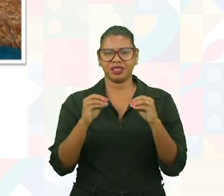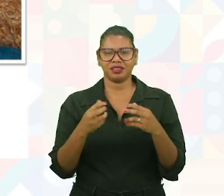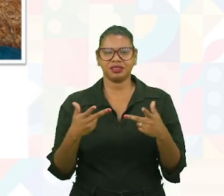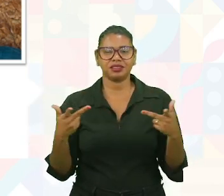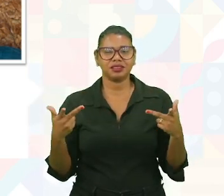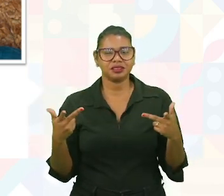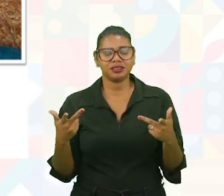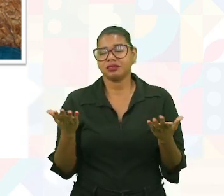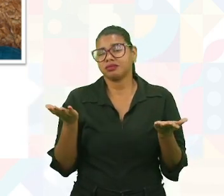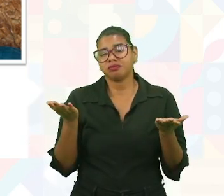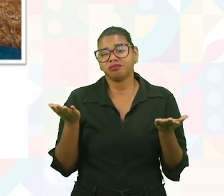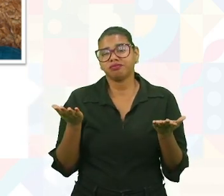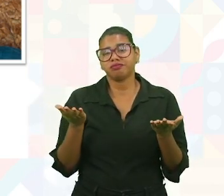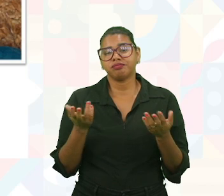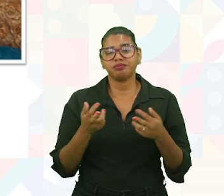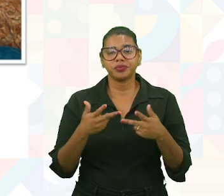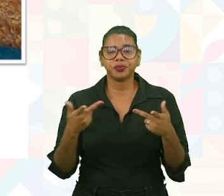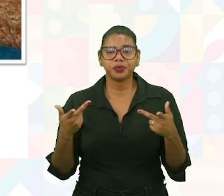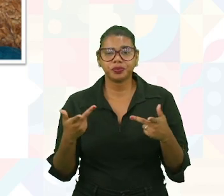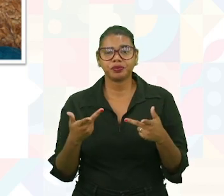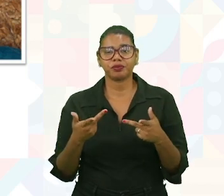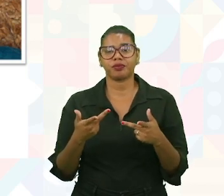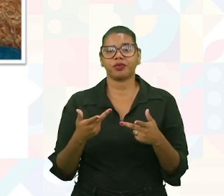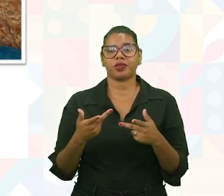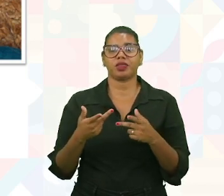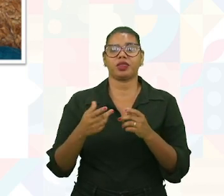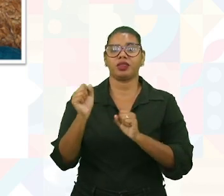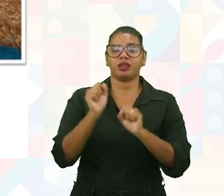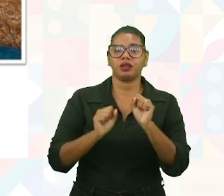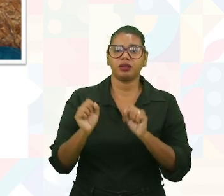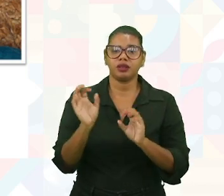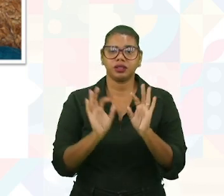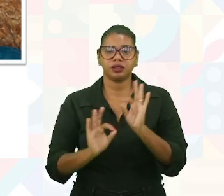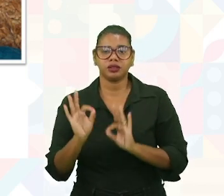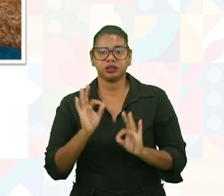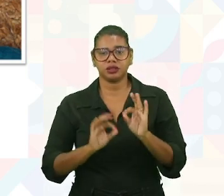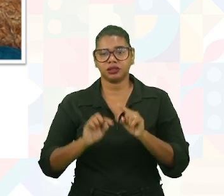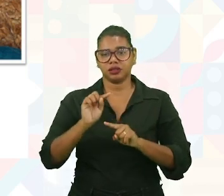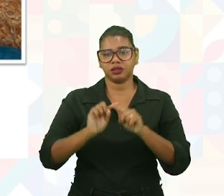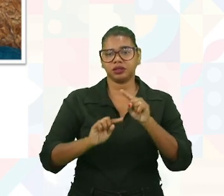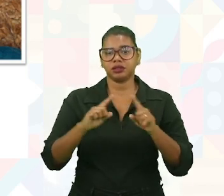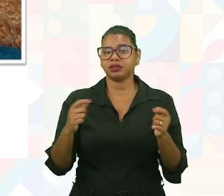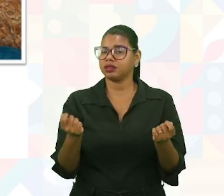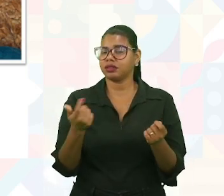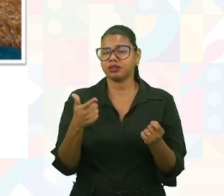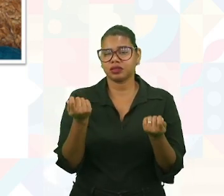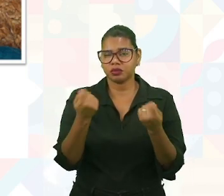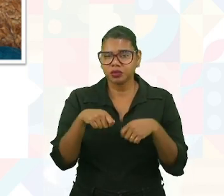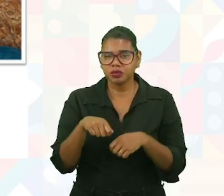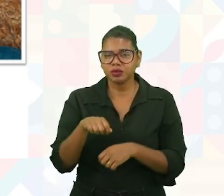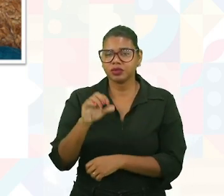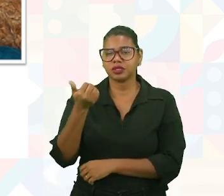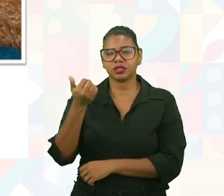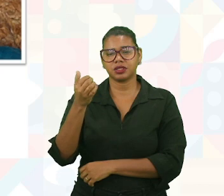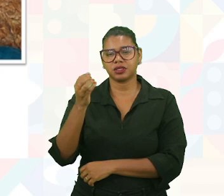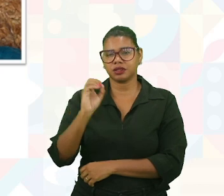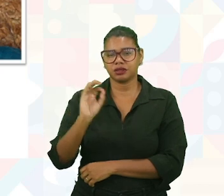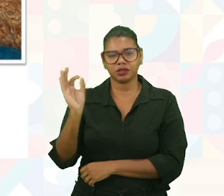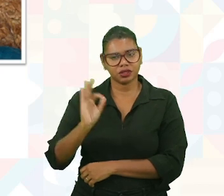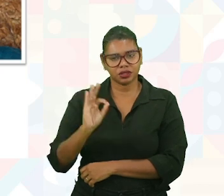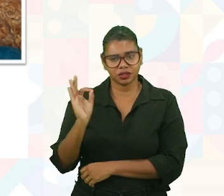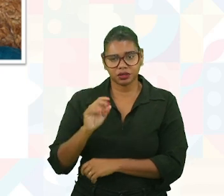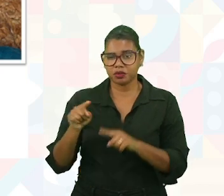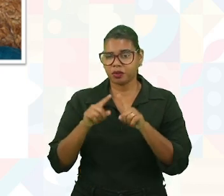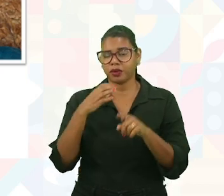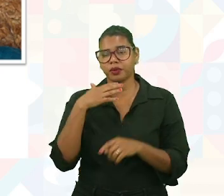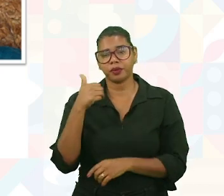Ah, mas em algum momento da produção pode ser que não seja possível 100% isso. Tudo bem. Mas é